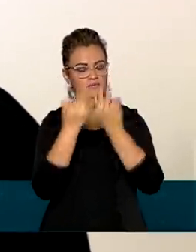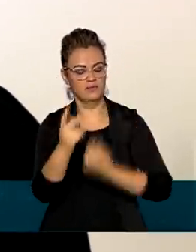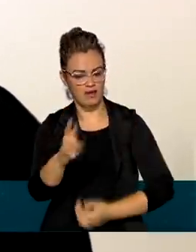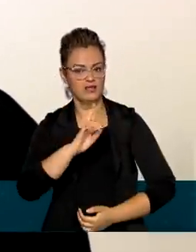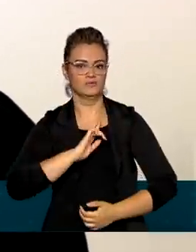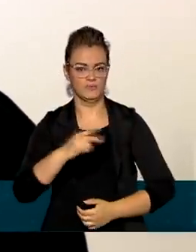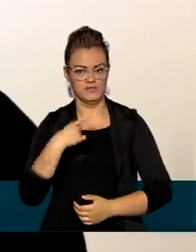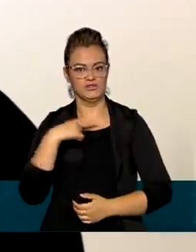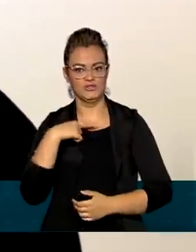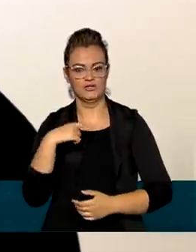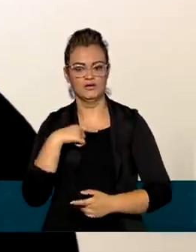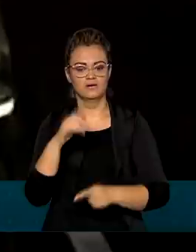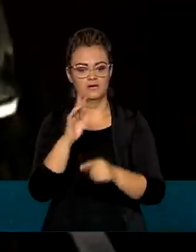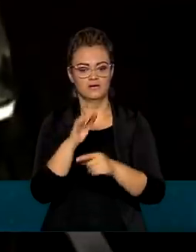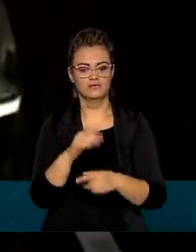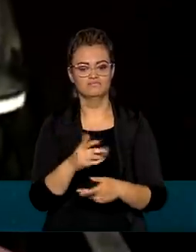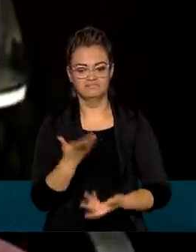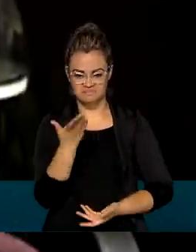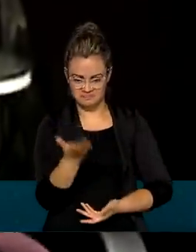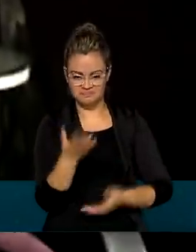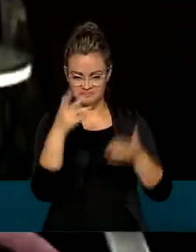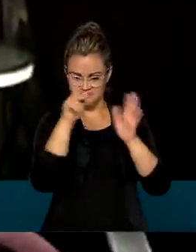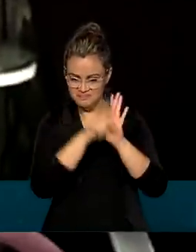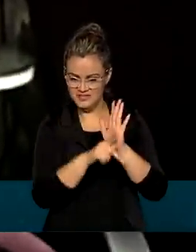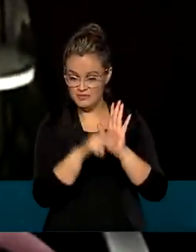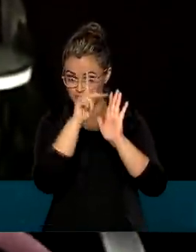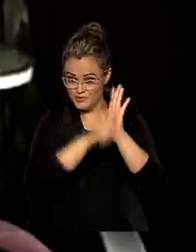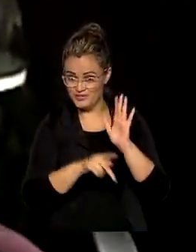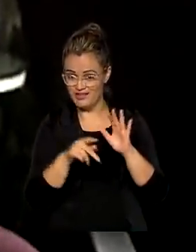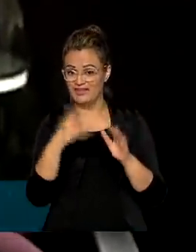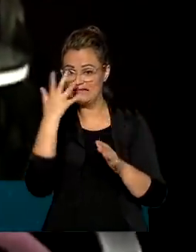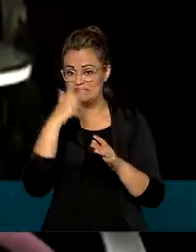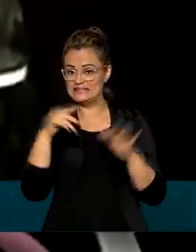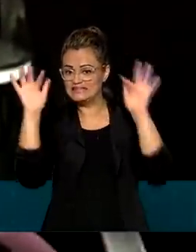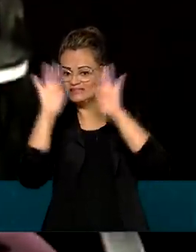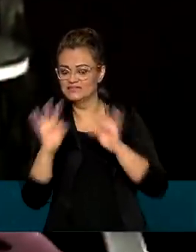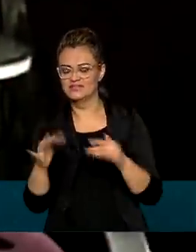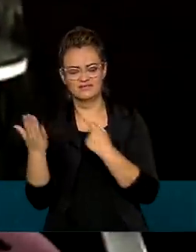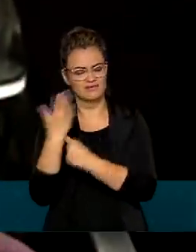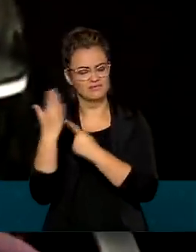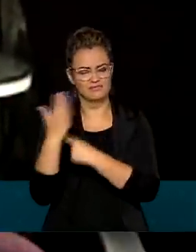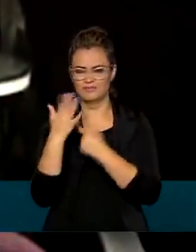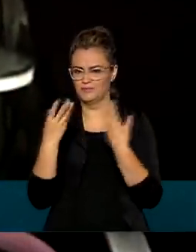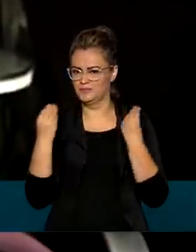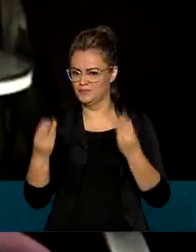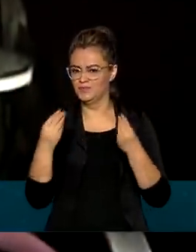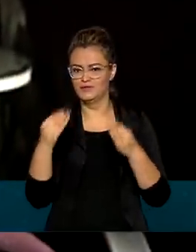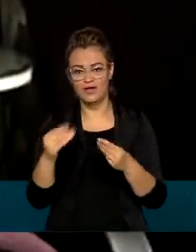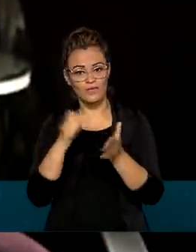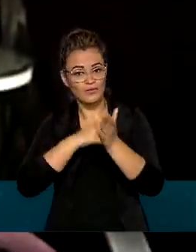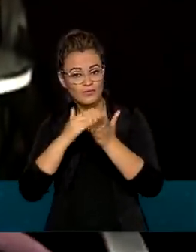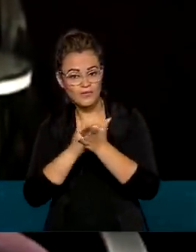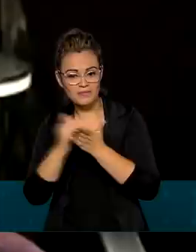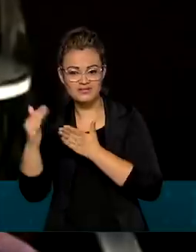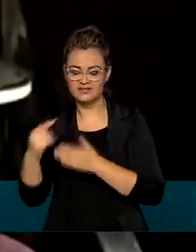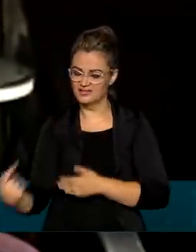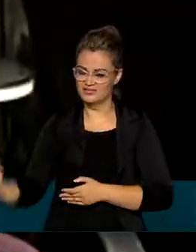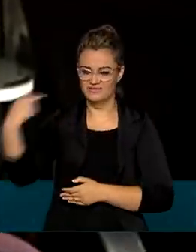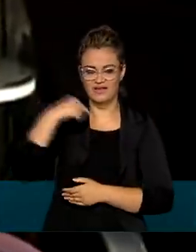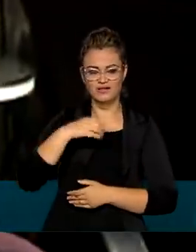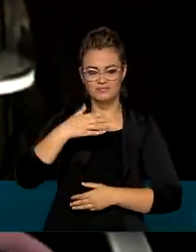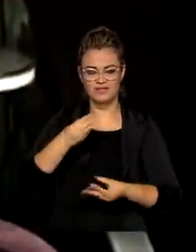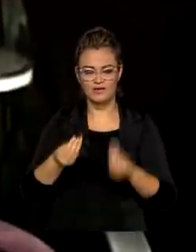atendimentos para as nossas equipes. O projeto Criança Feliz já ajudou muito a gente. Logo no início, o dinheiro trouxeram